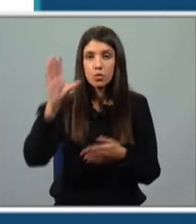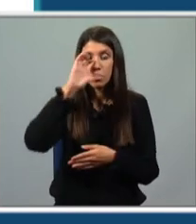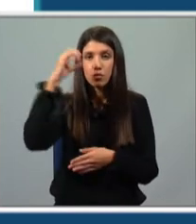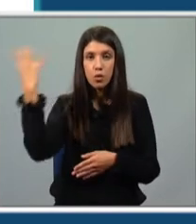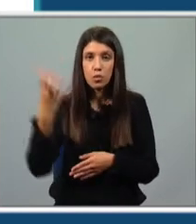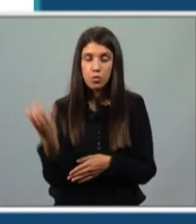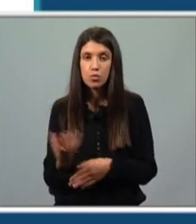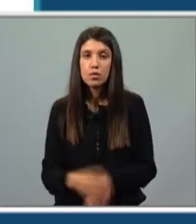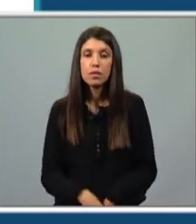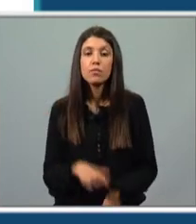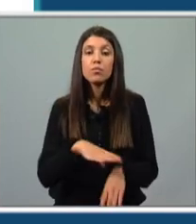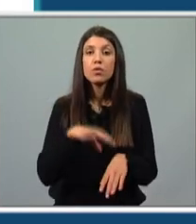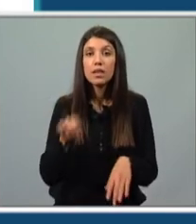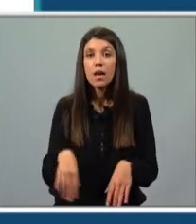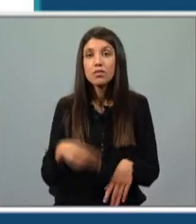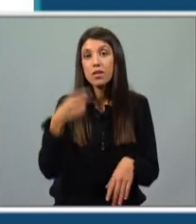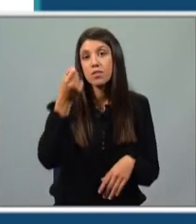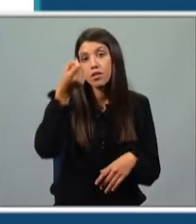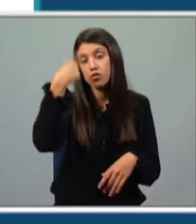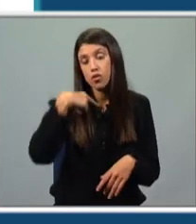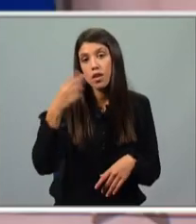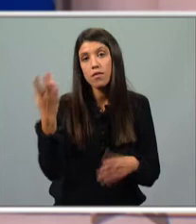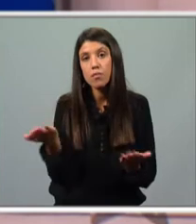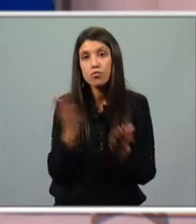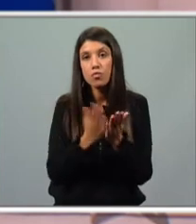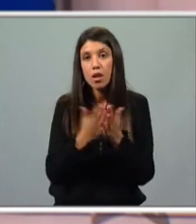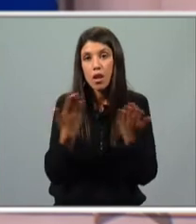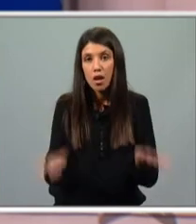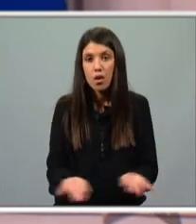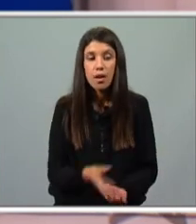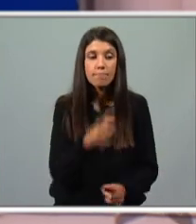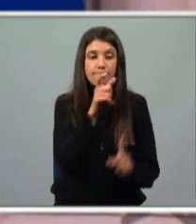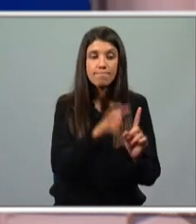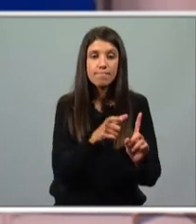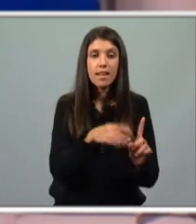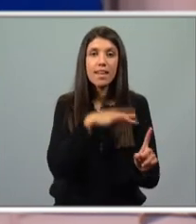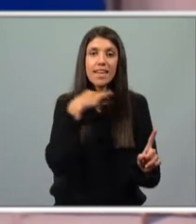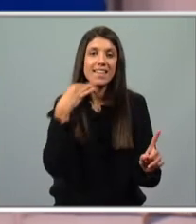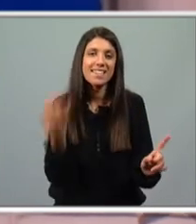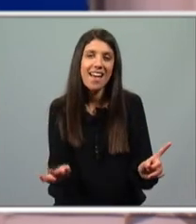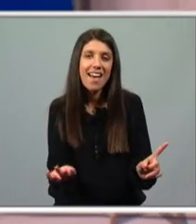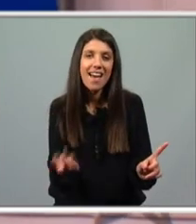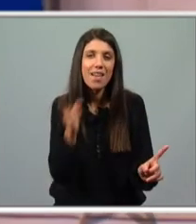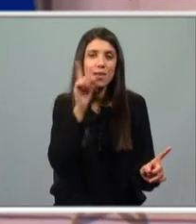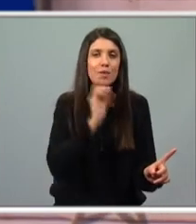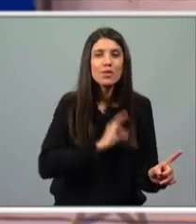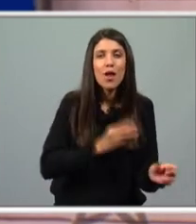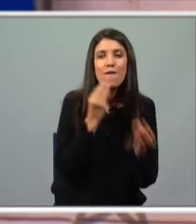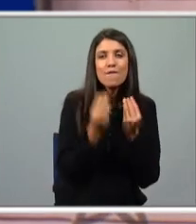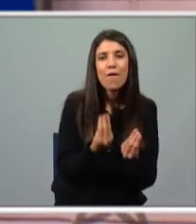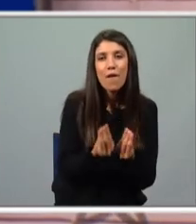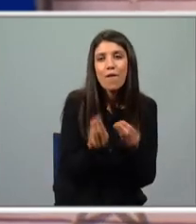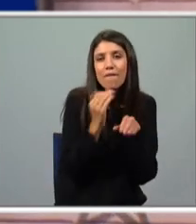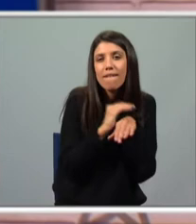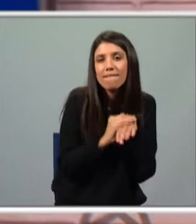obra que nós vamos estudar agora. Maria Alberta Meneiros era muito engraçada, era uma senhora muito amorosa, muito